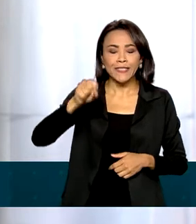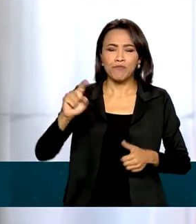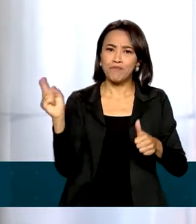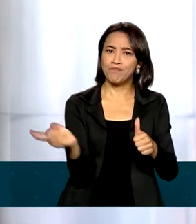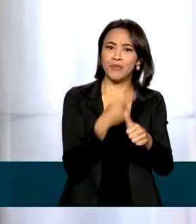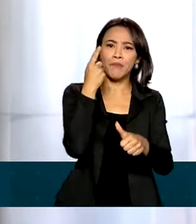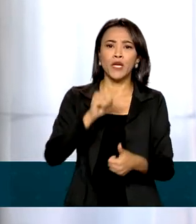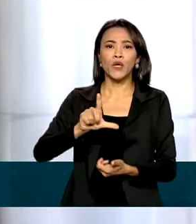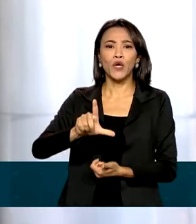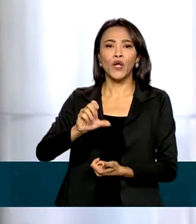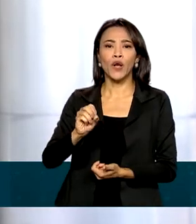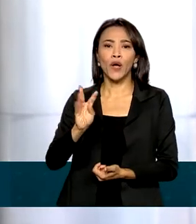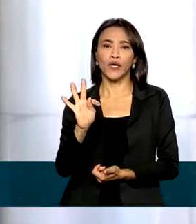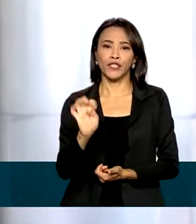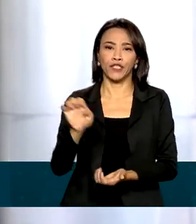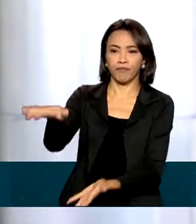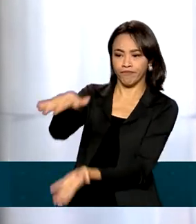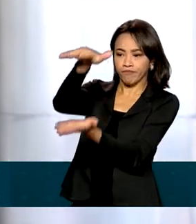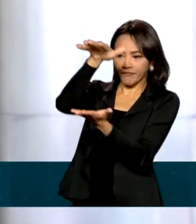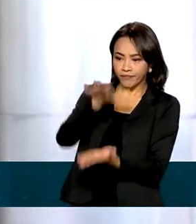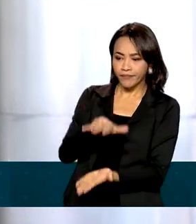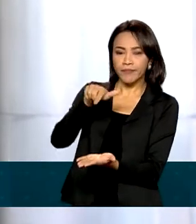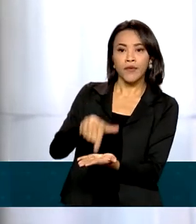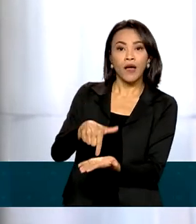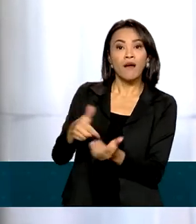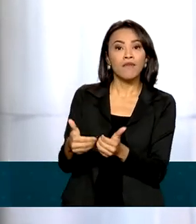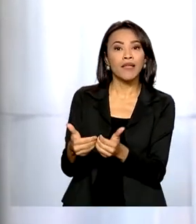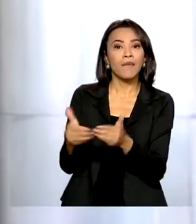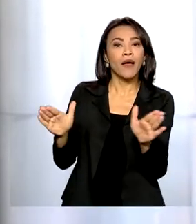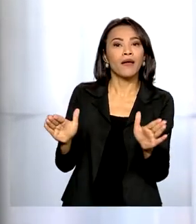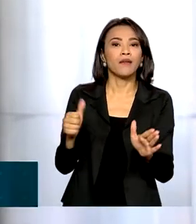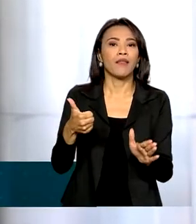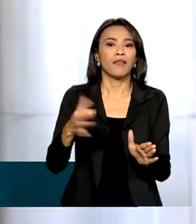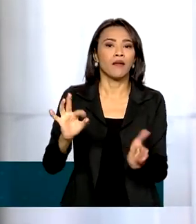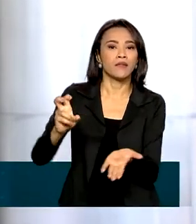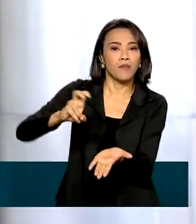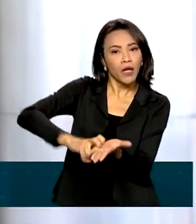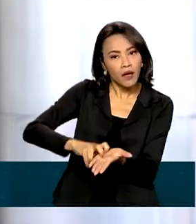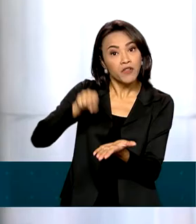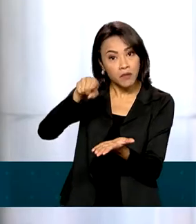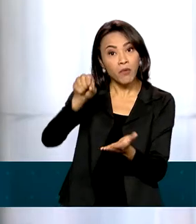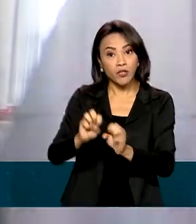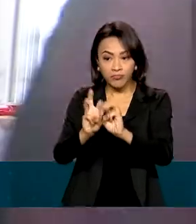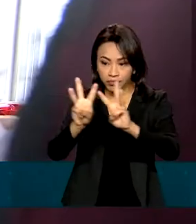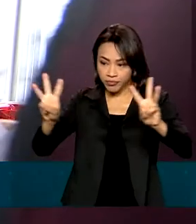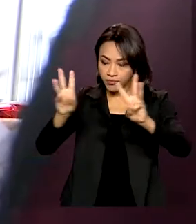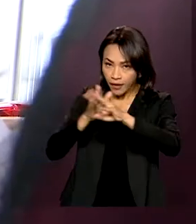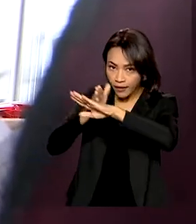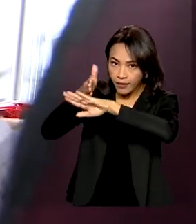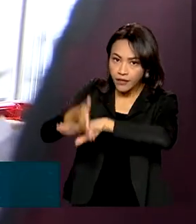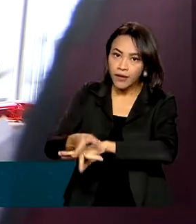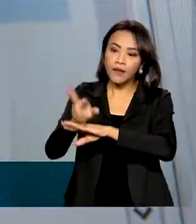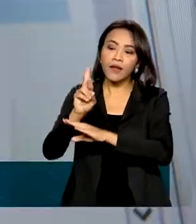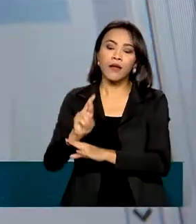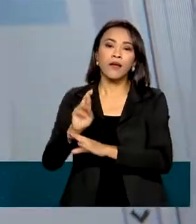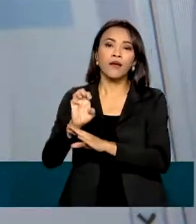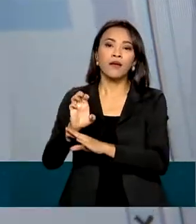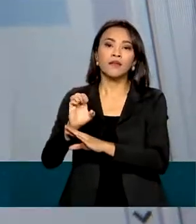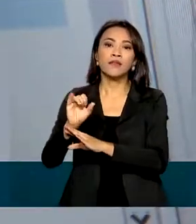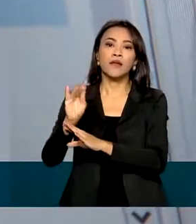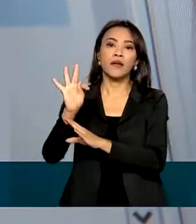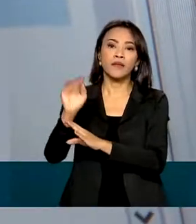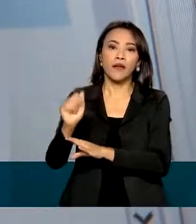primeiro lote estará disponível a partir das 10 horas da manhã e na página da Receita Federal e também em aplicativos para